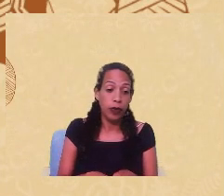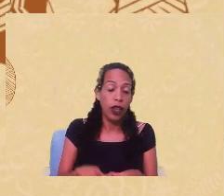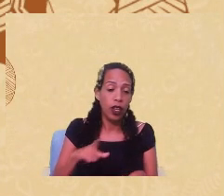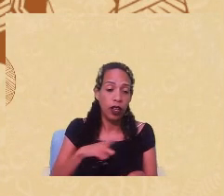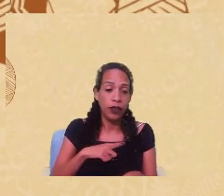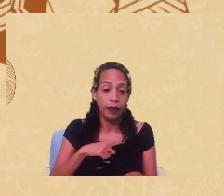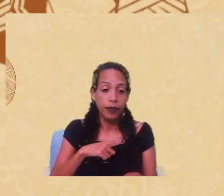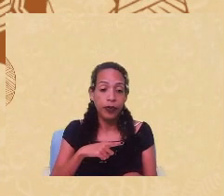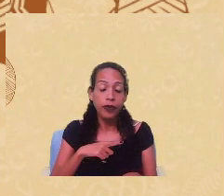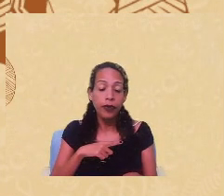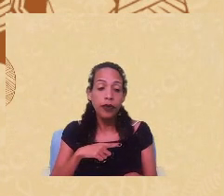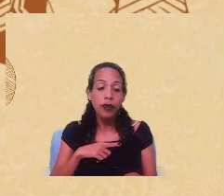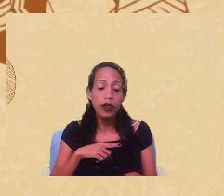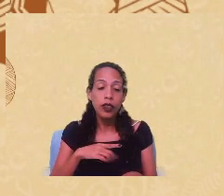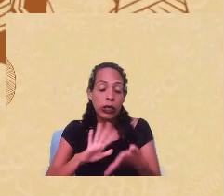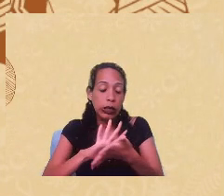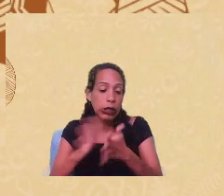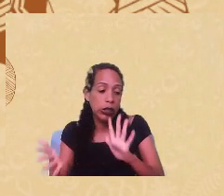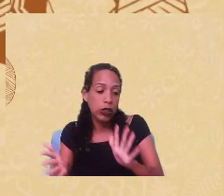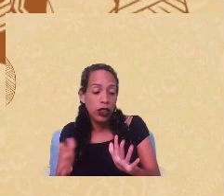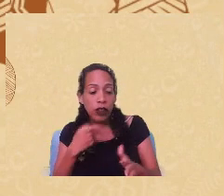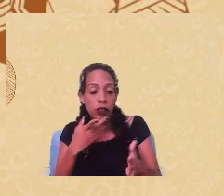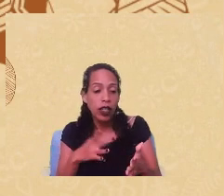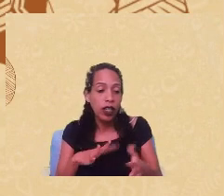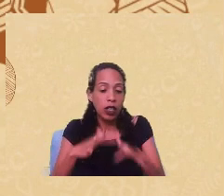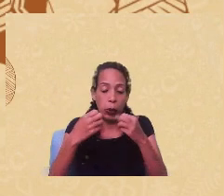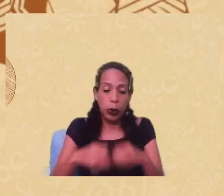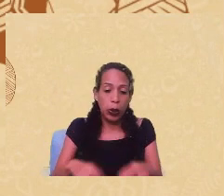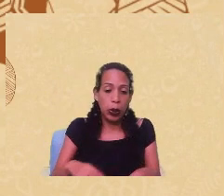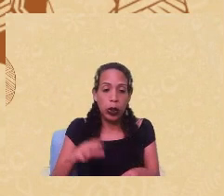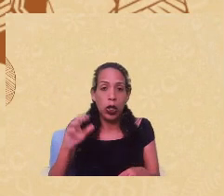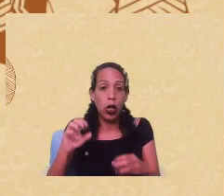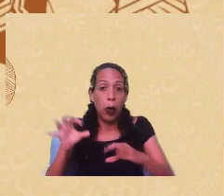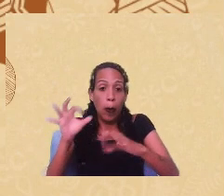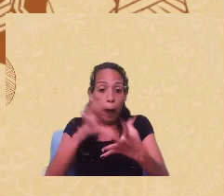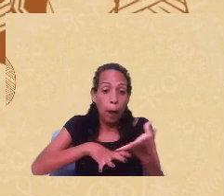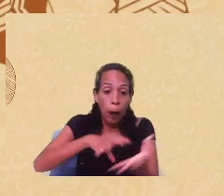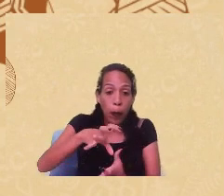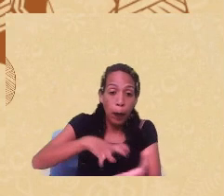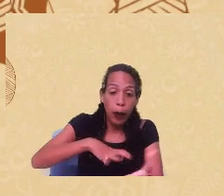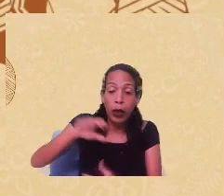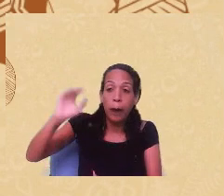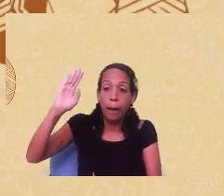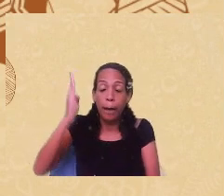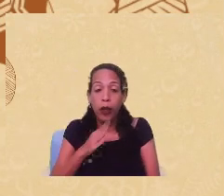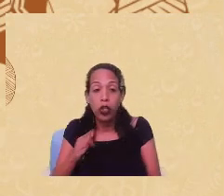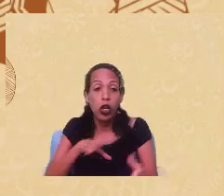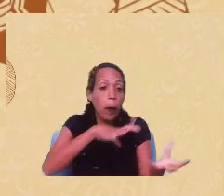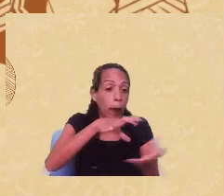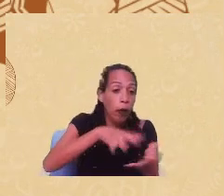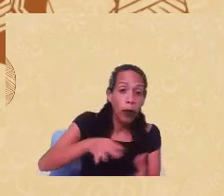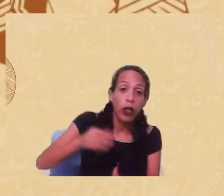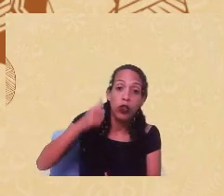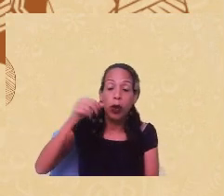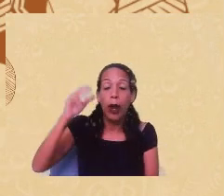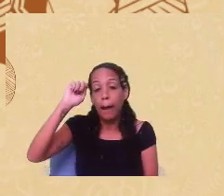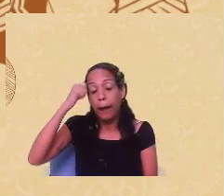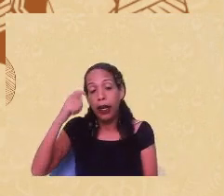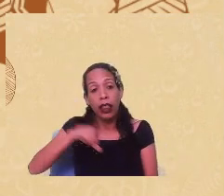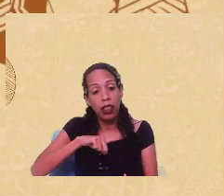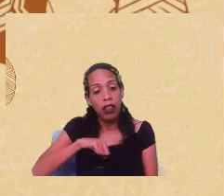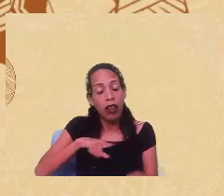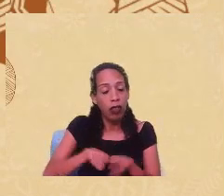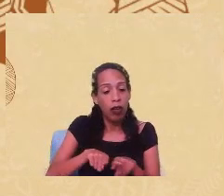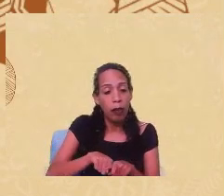discordância de como ler esse fenômeno entre o movimento negro brasileiro e movimento de mulheres negras e tem a possibilidade